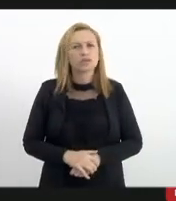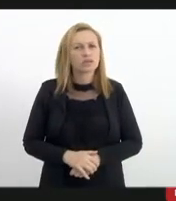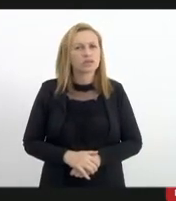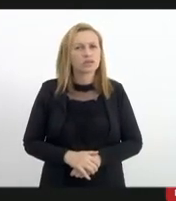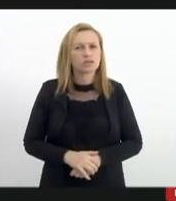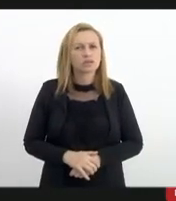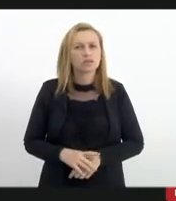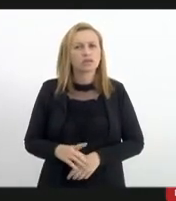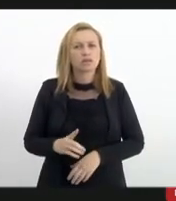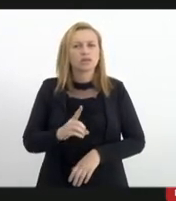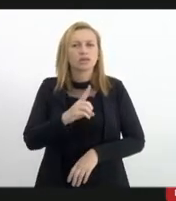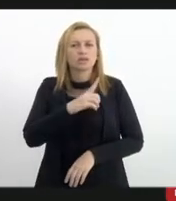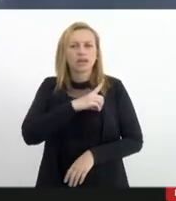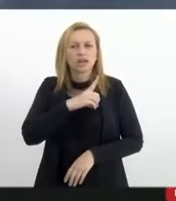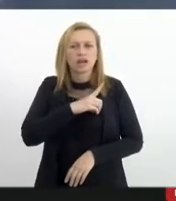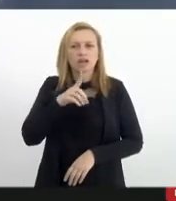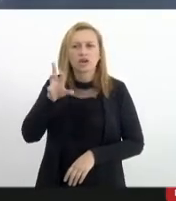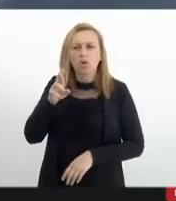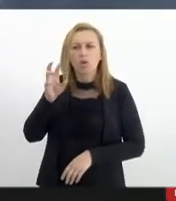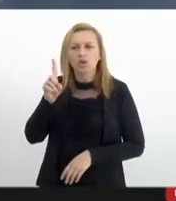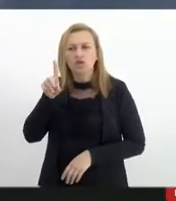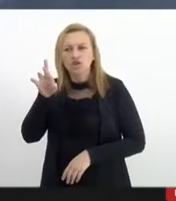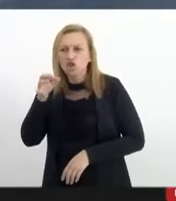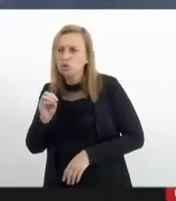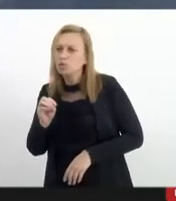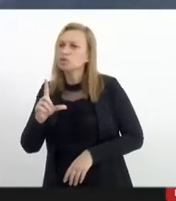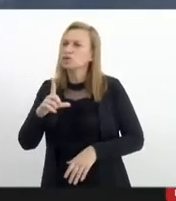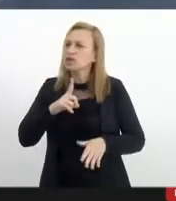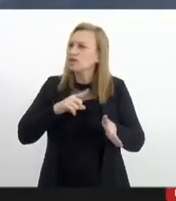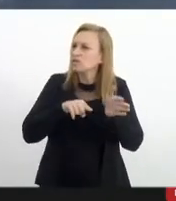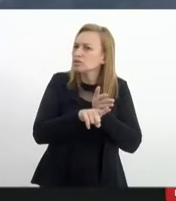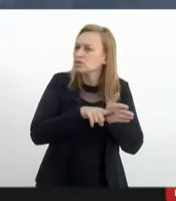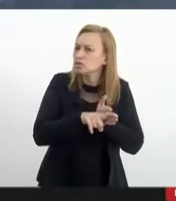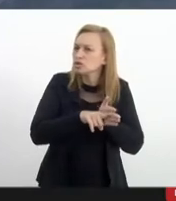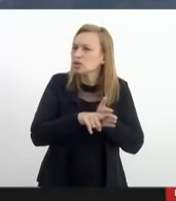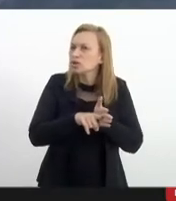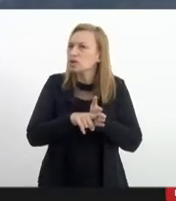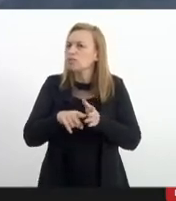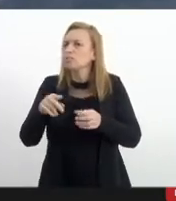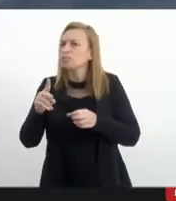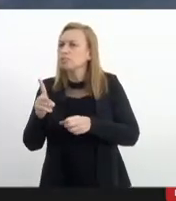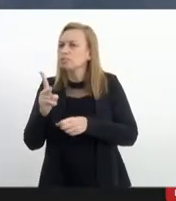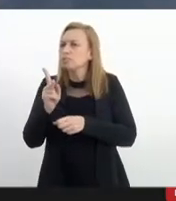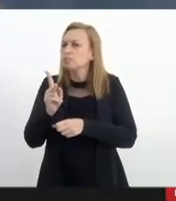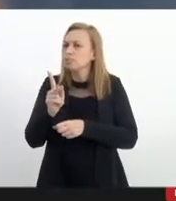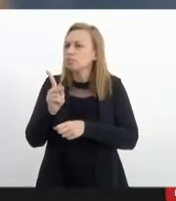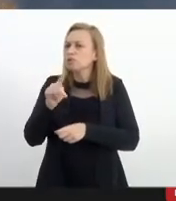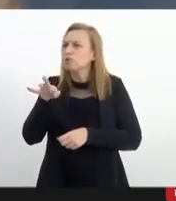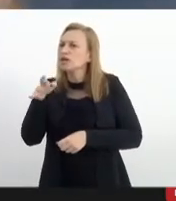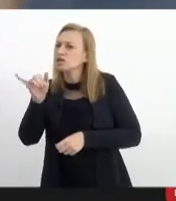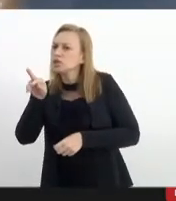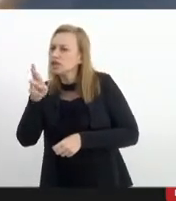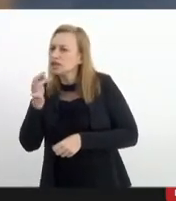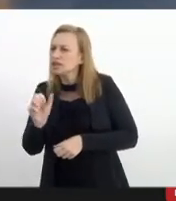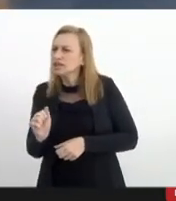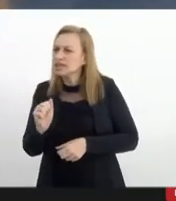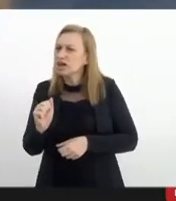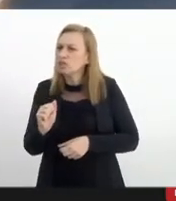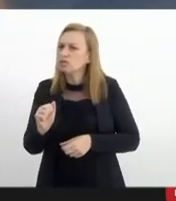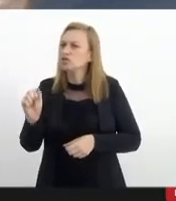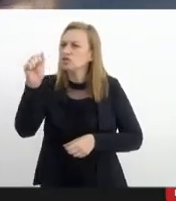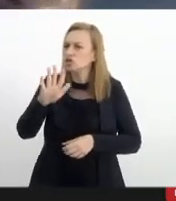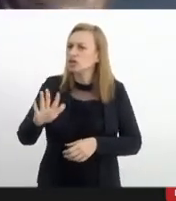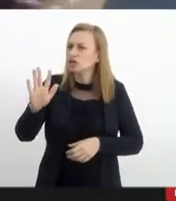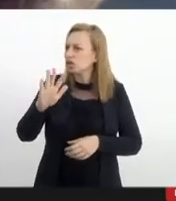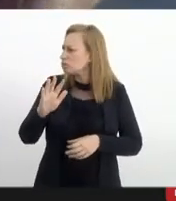Delegado, Rodrigo Oliveira, houve uma consulta à Procuradoria Geral do Estado em relação à adoção desse conceito de excepcionalidade pela Polícia